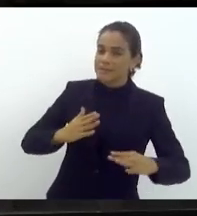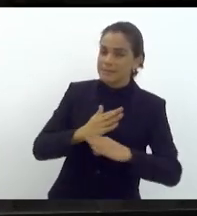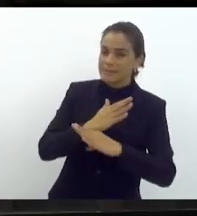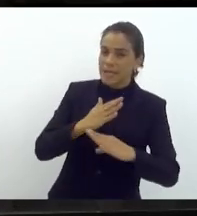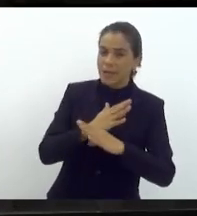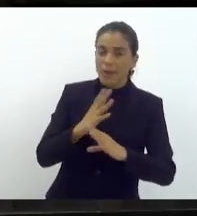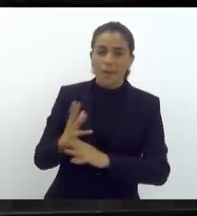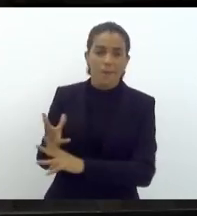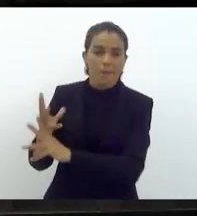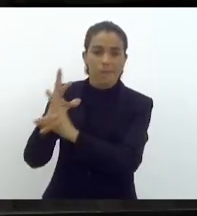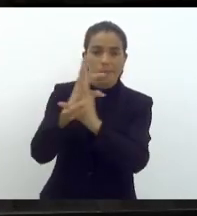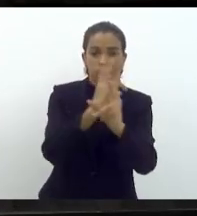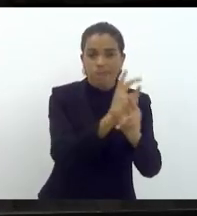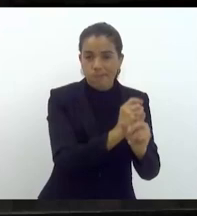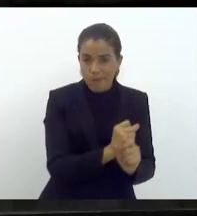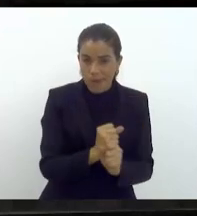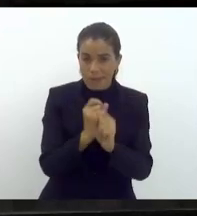agora